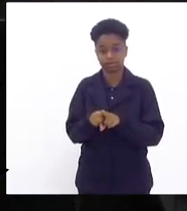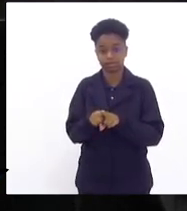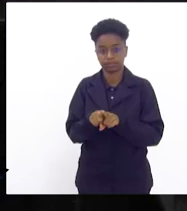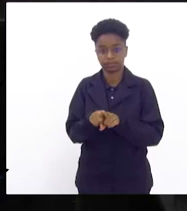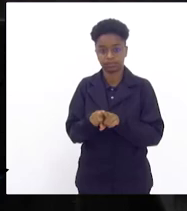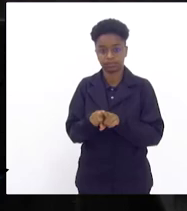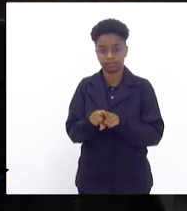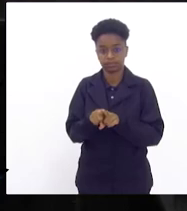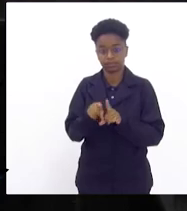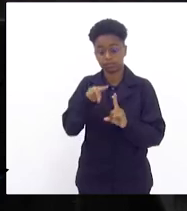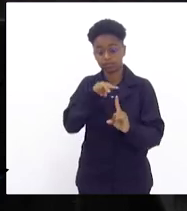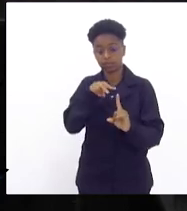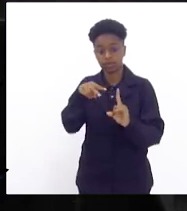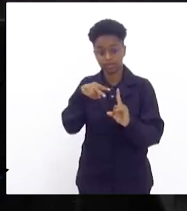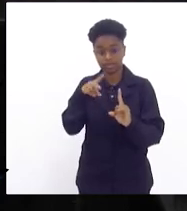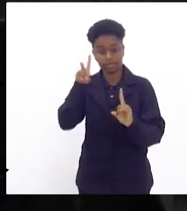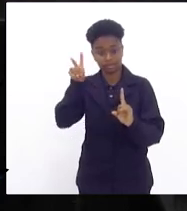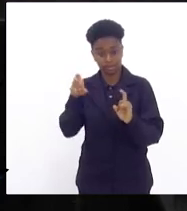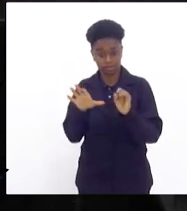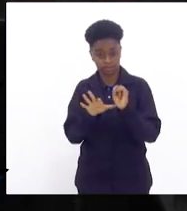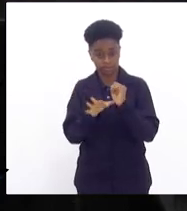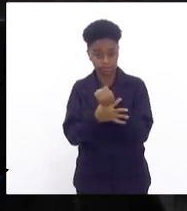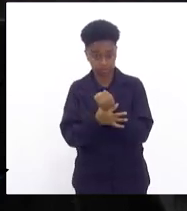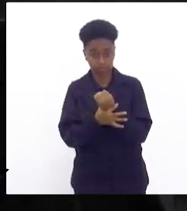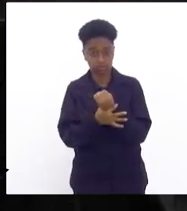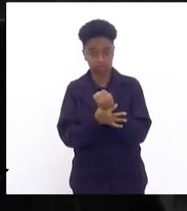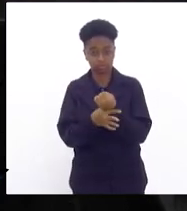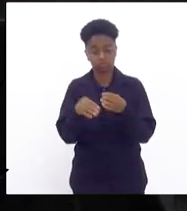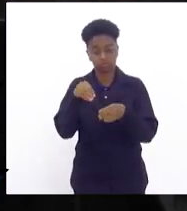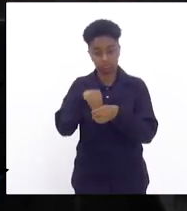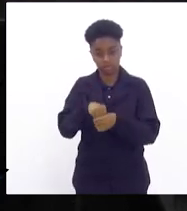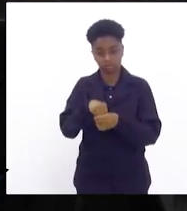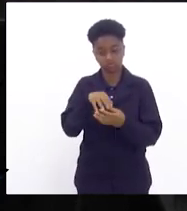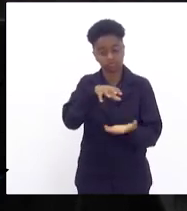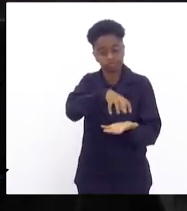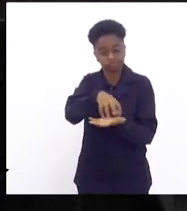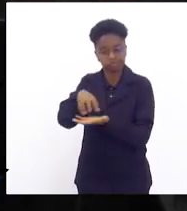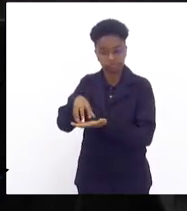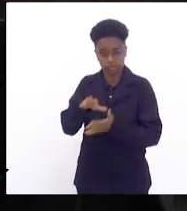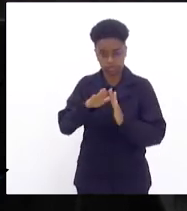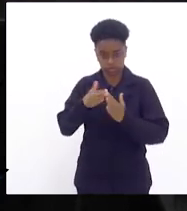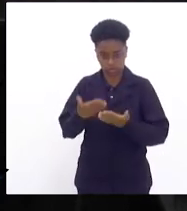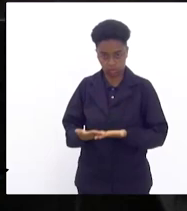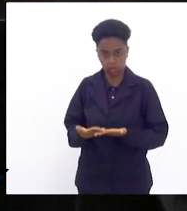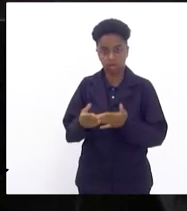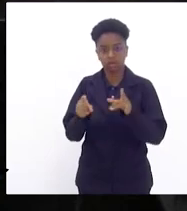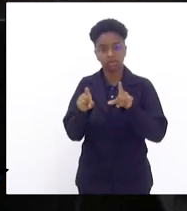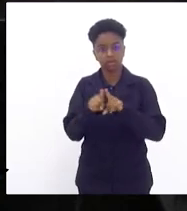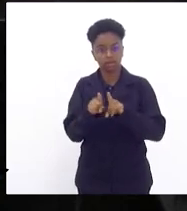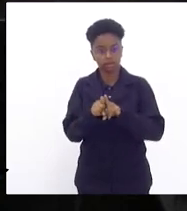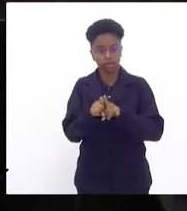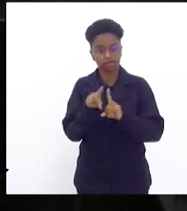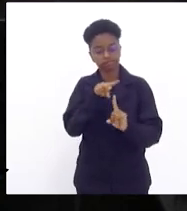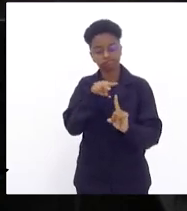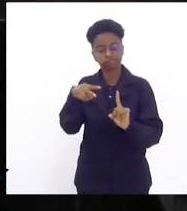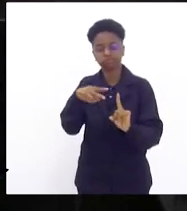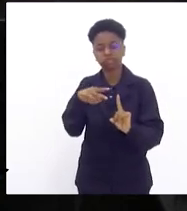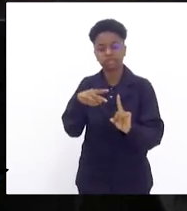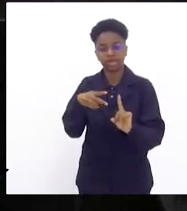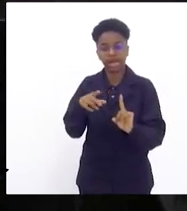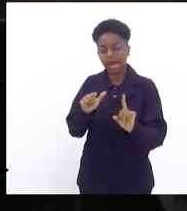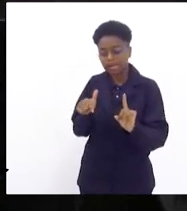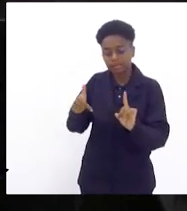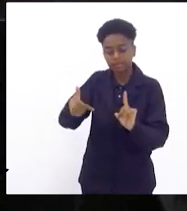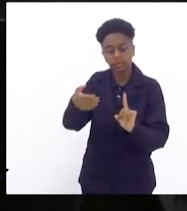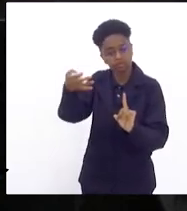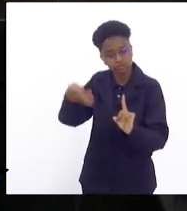de segurança nas nossas unidades escolares e ter um olhar e ações concretas para